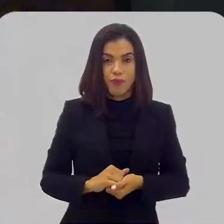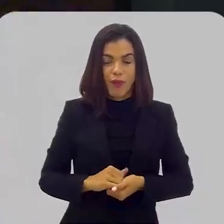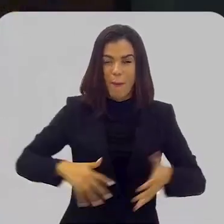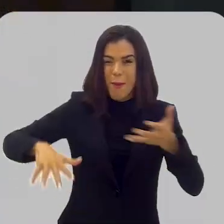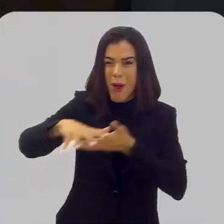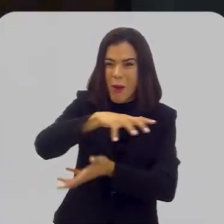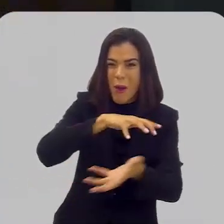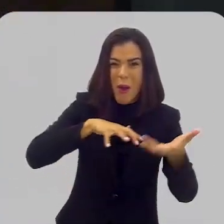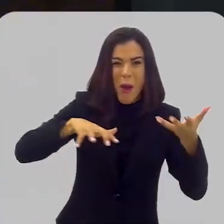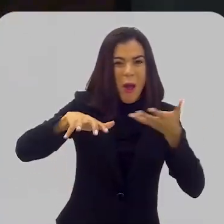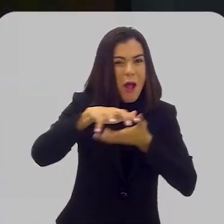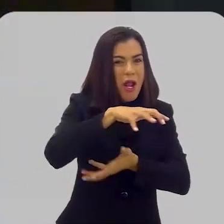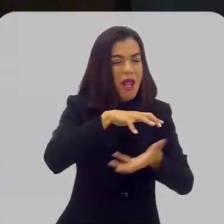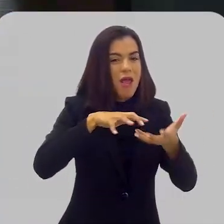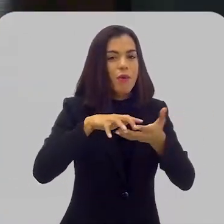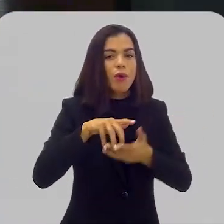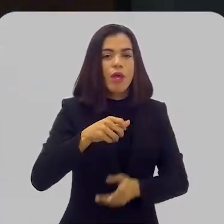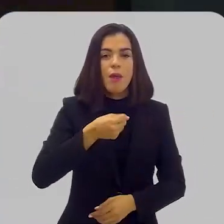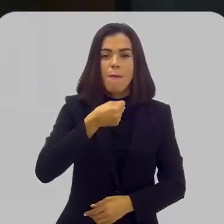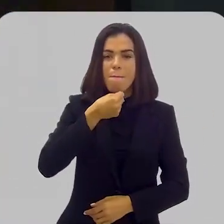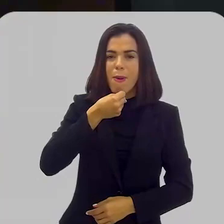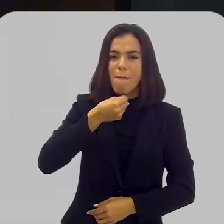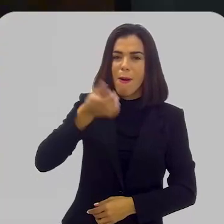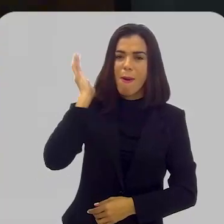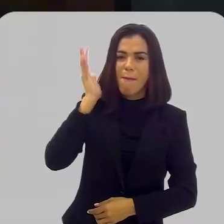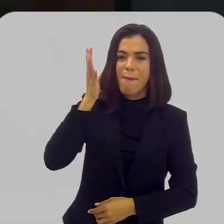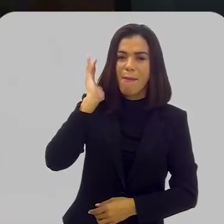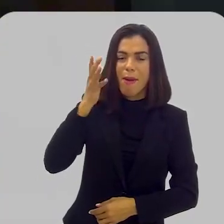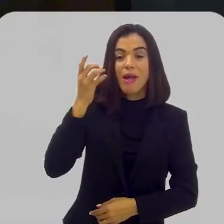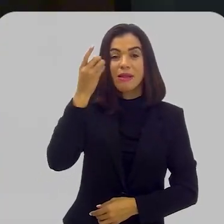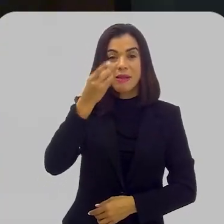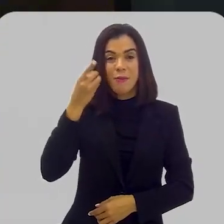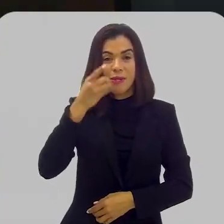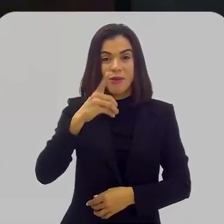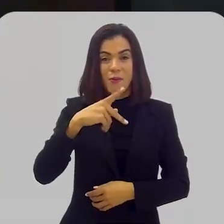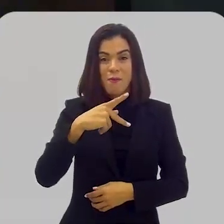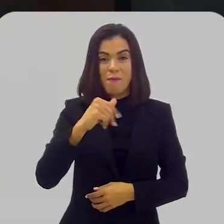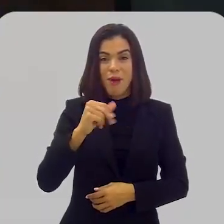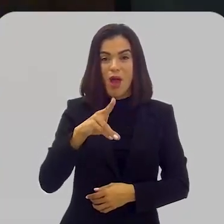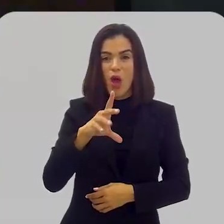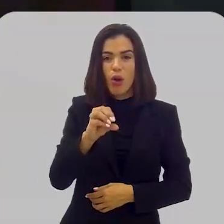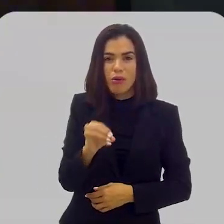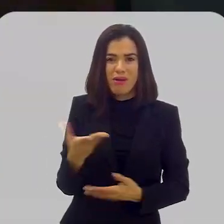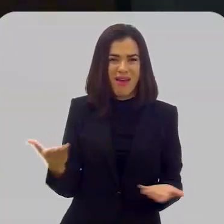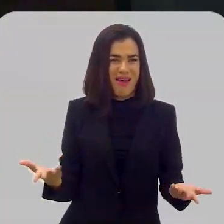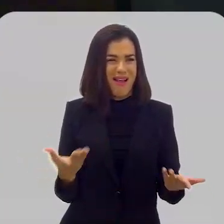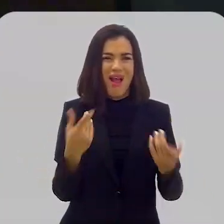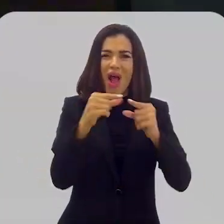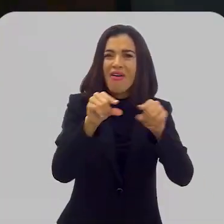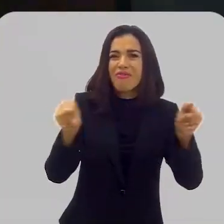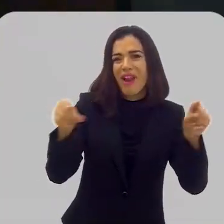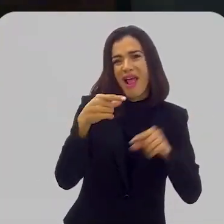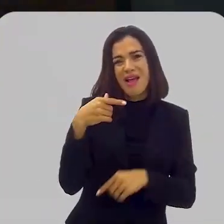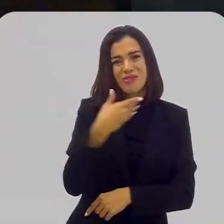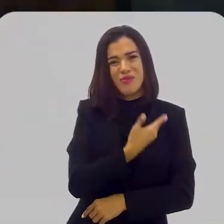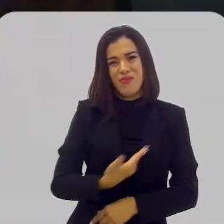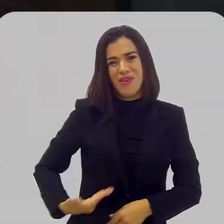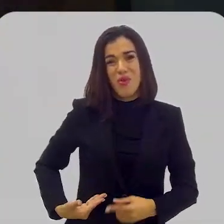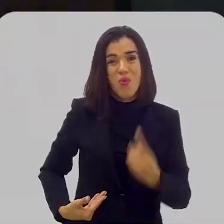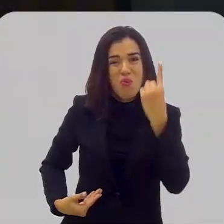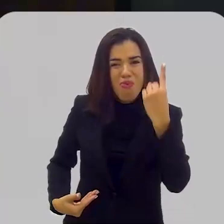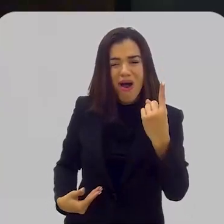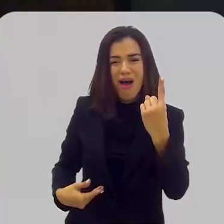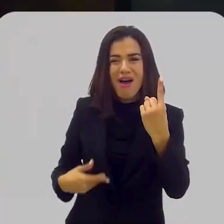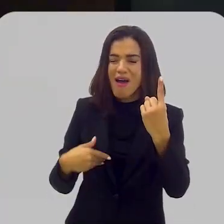A polêmica resultou em um pronunciamento icônico do deputado Paulo Ramos. Mas, das palavras do governador,